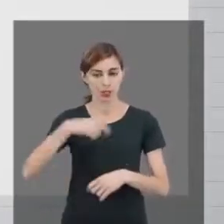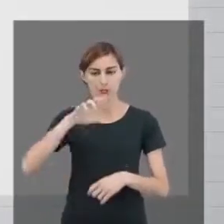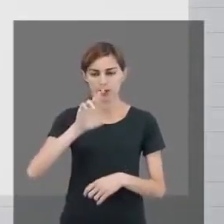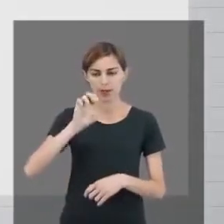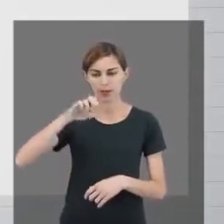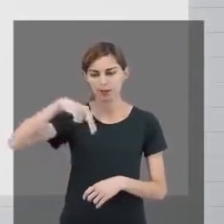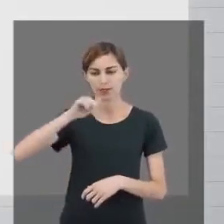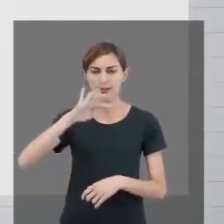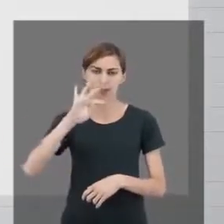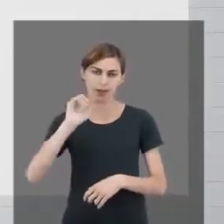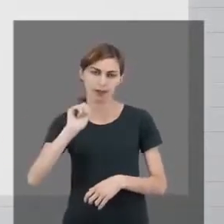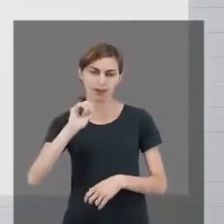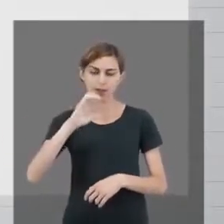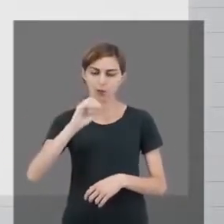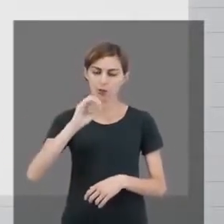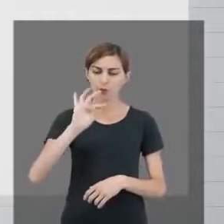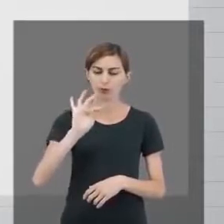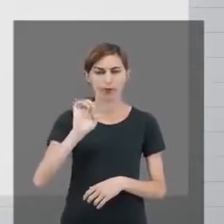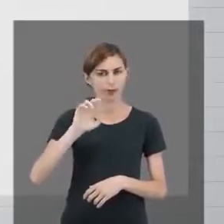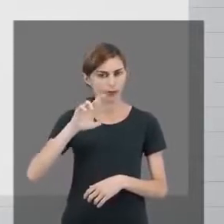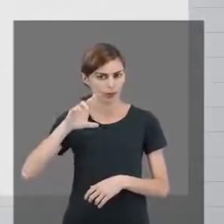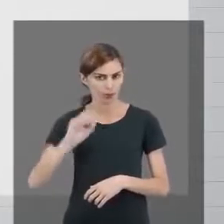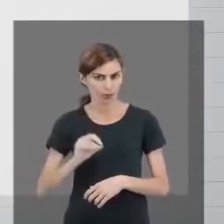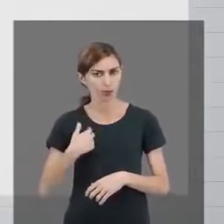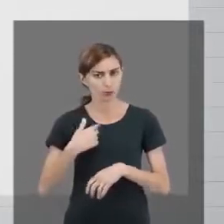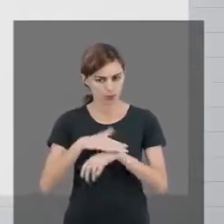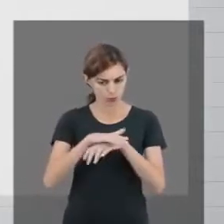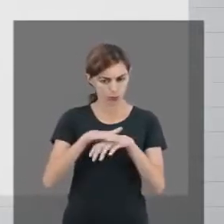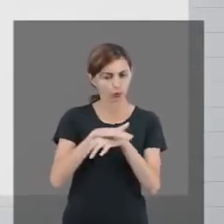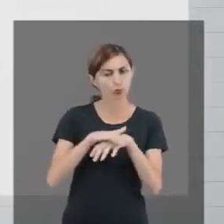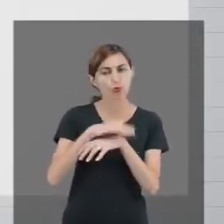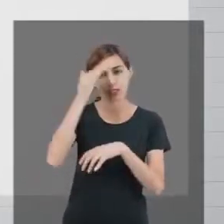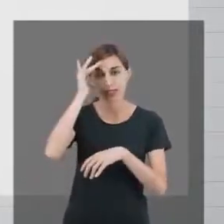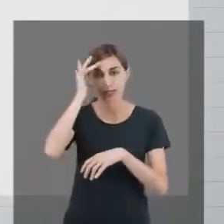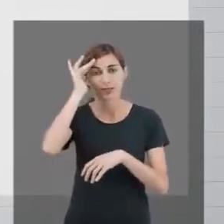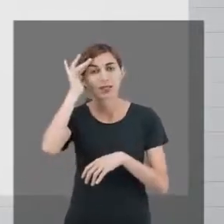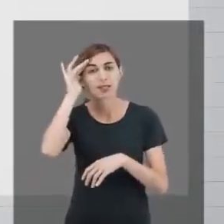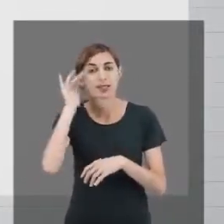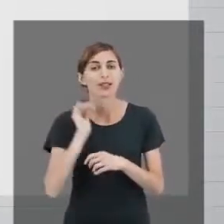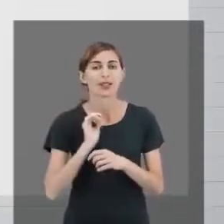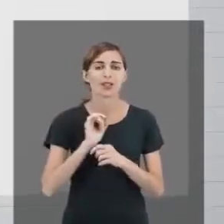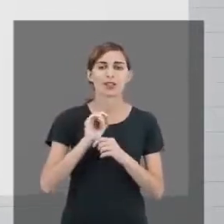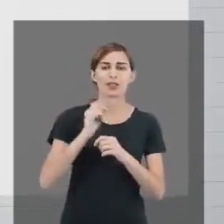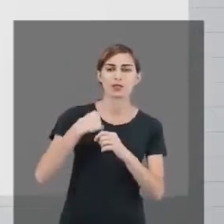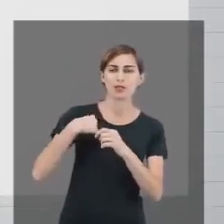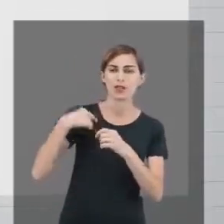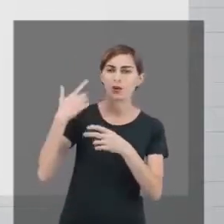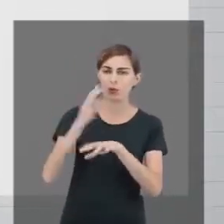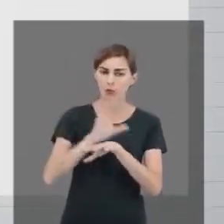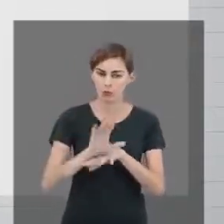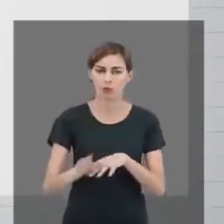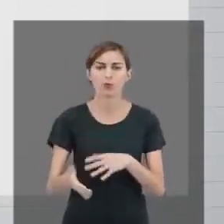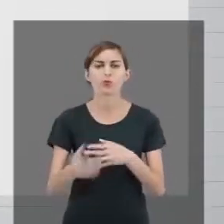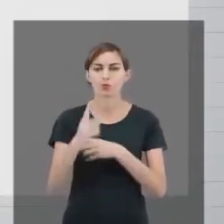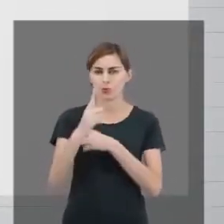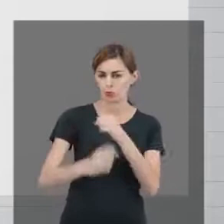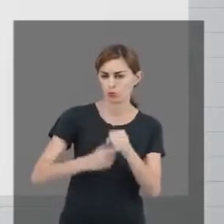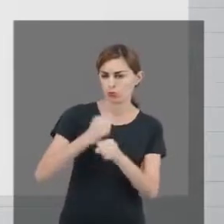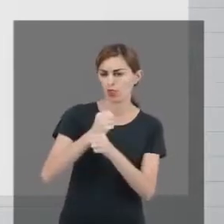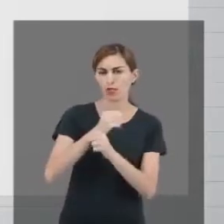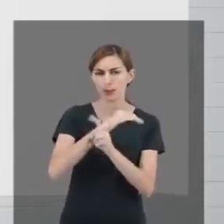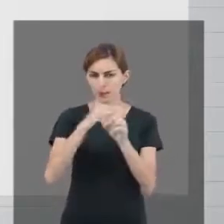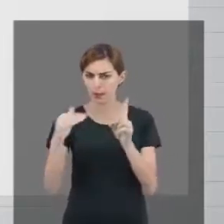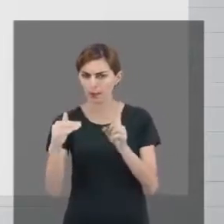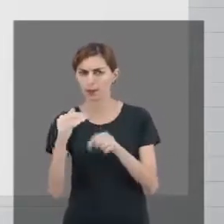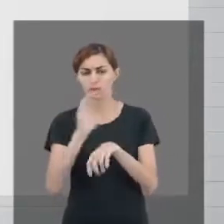Otero. E hoje, a nossa conversa vai ser para entender um pouco do que lhe aguarda ao longo desse um ano e meio de curso